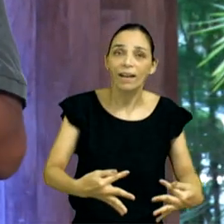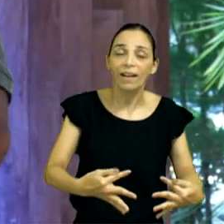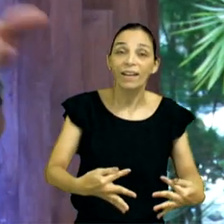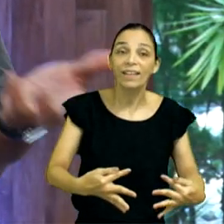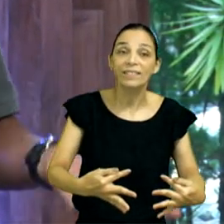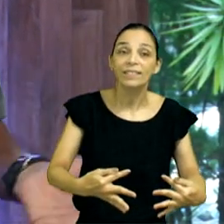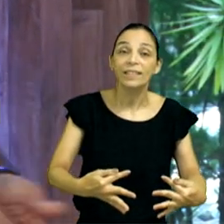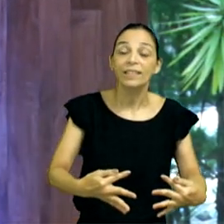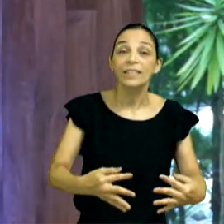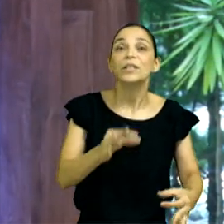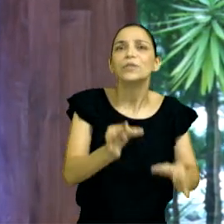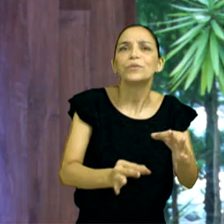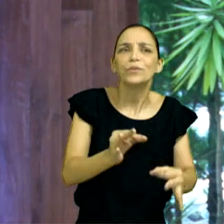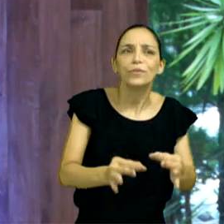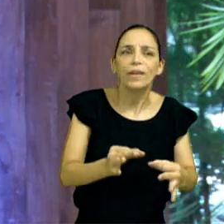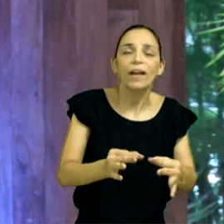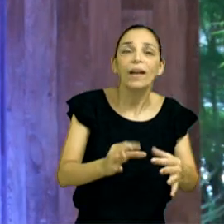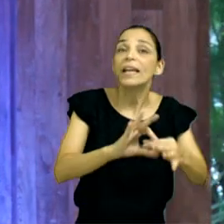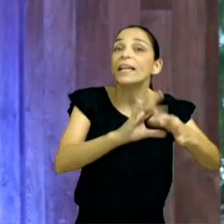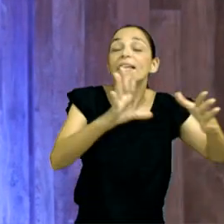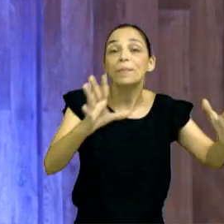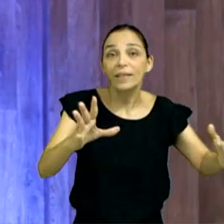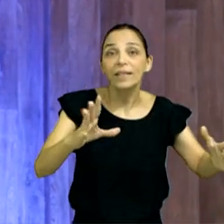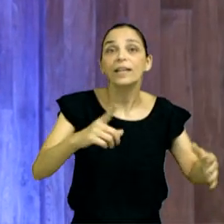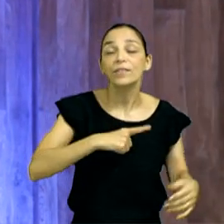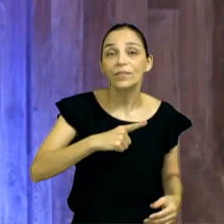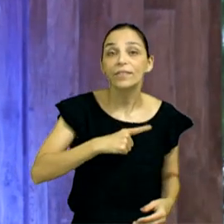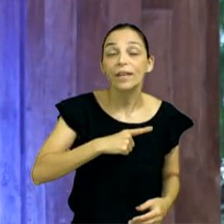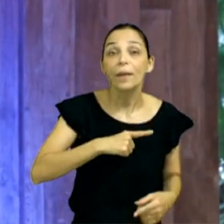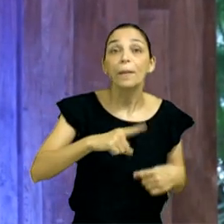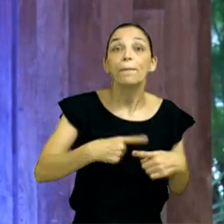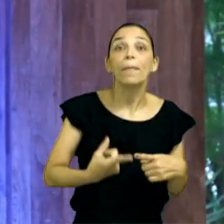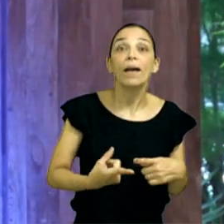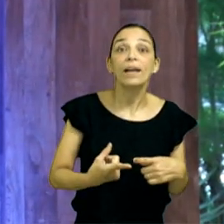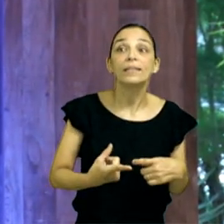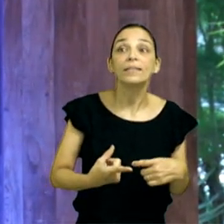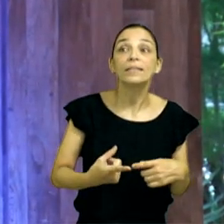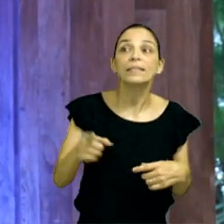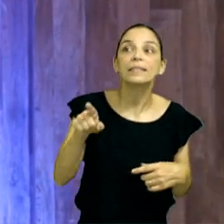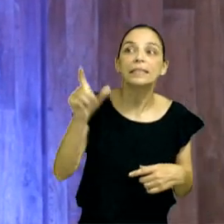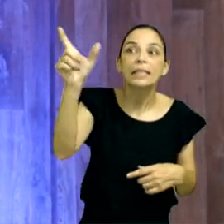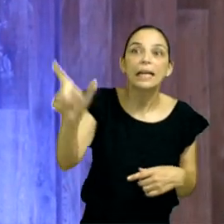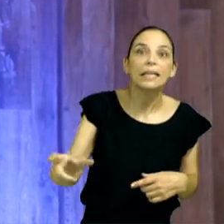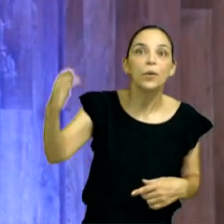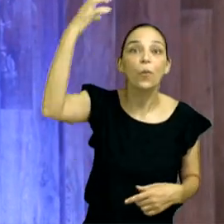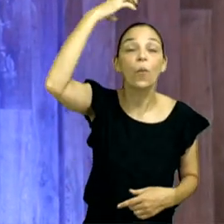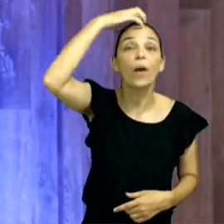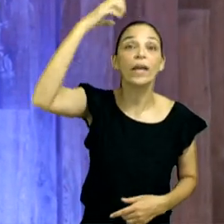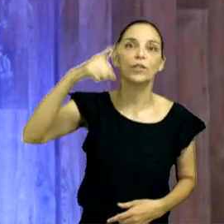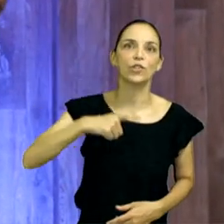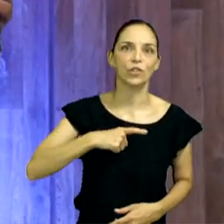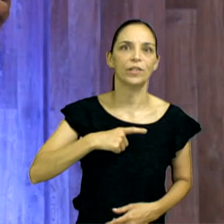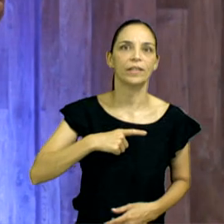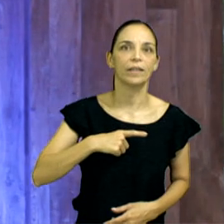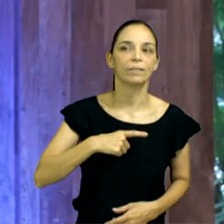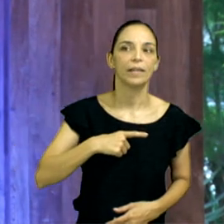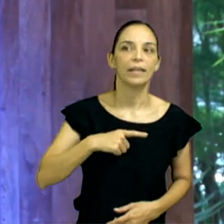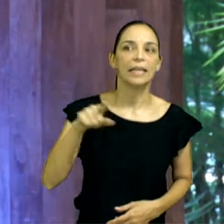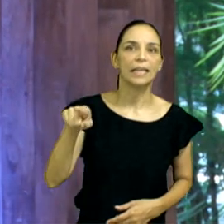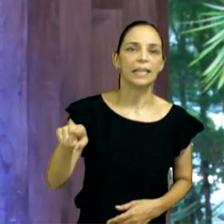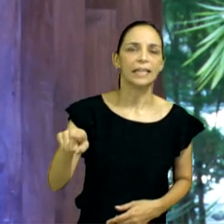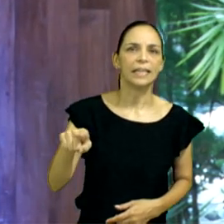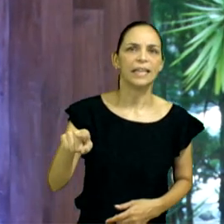e poder se justificar e sair livre. Mas ele sabia que aquele rei e que toda a comitiva daquele rei era muito mal intencionada.